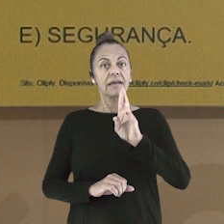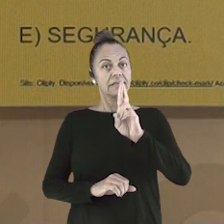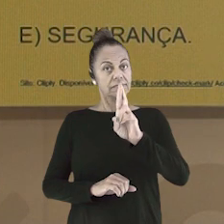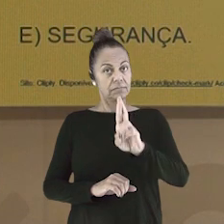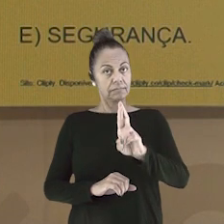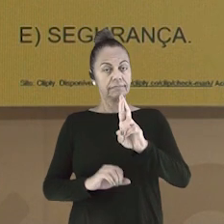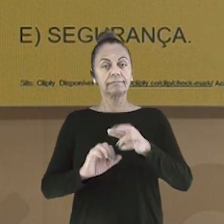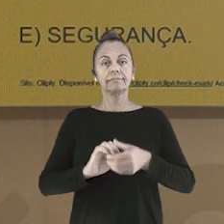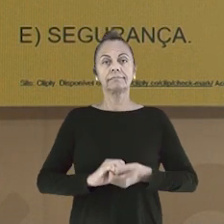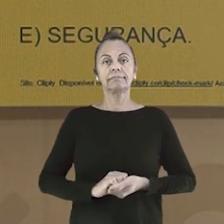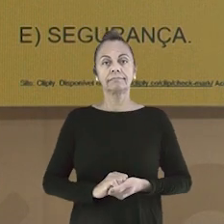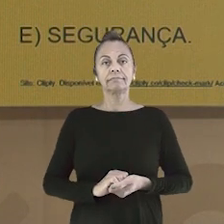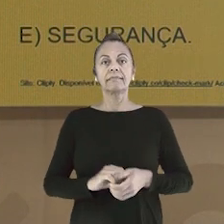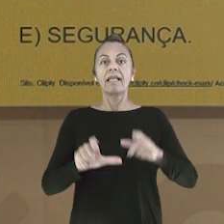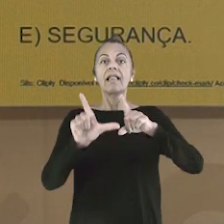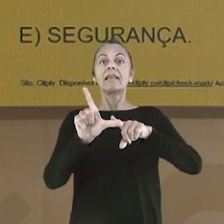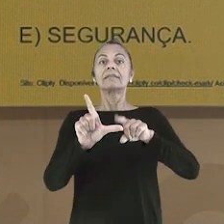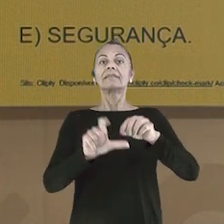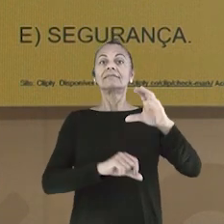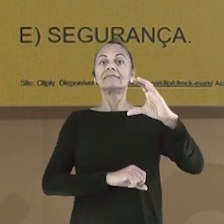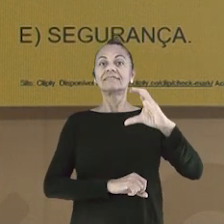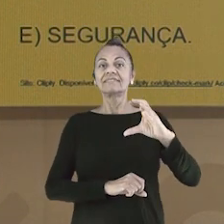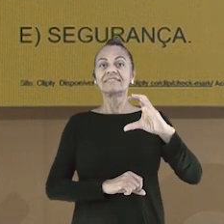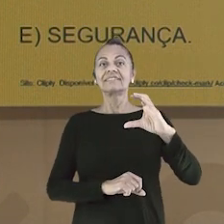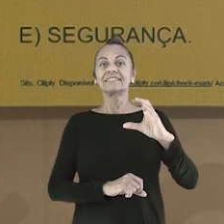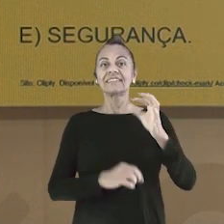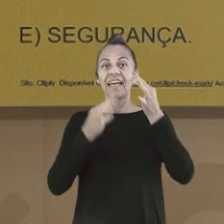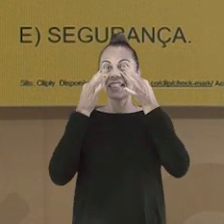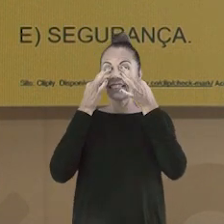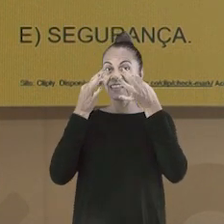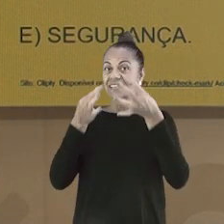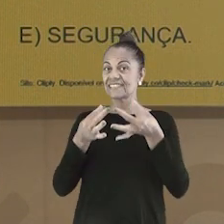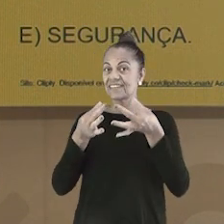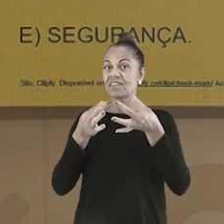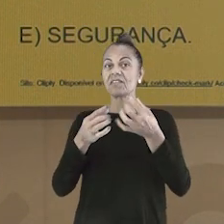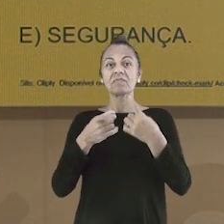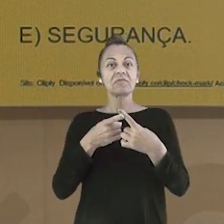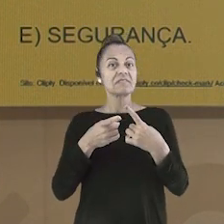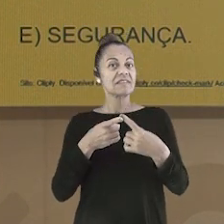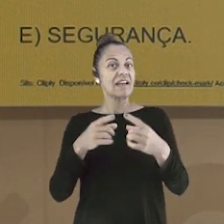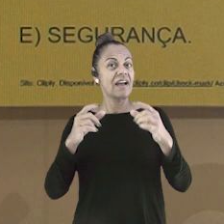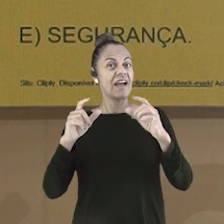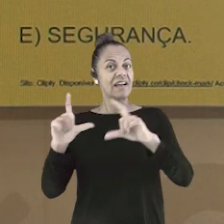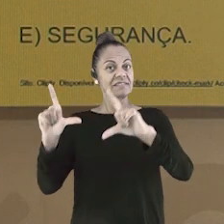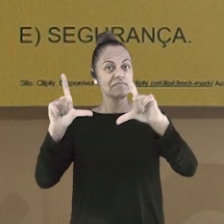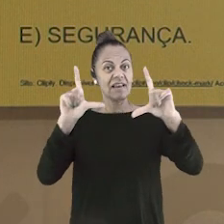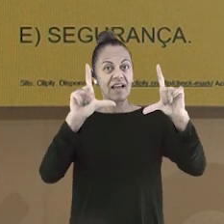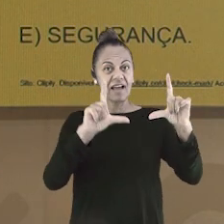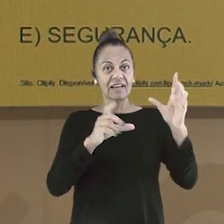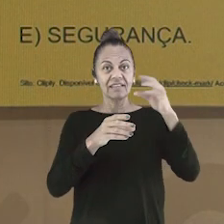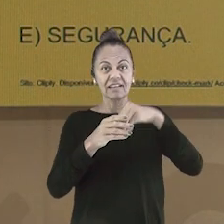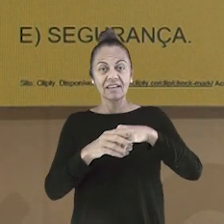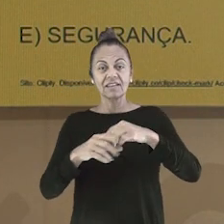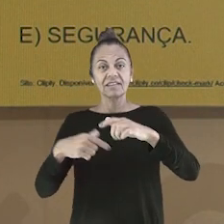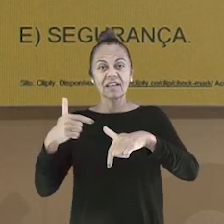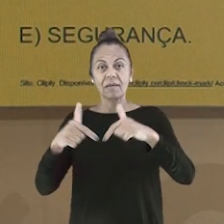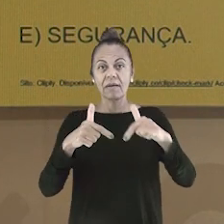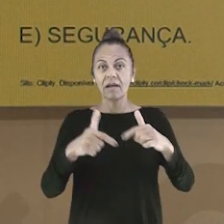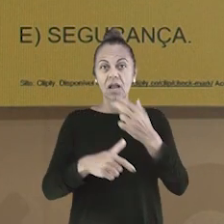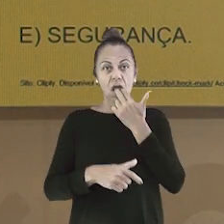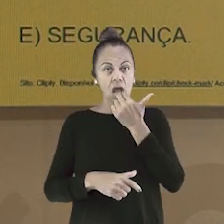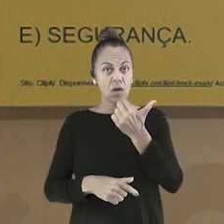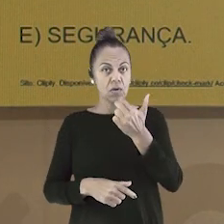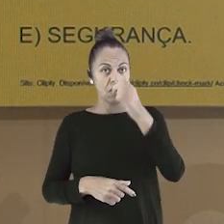Resposta da questão 5. Letra C, atenção. As placas de sinalização no trabalho da cor